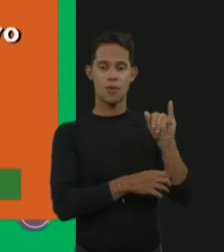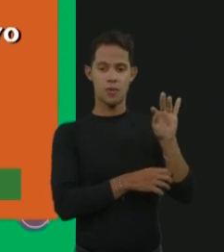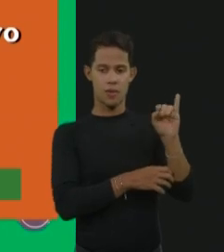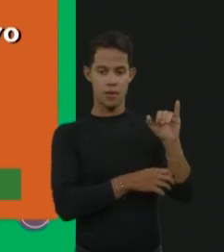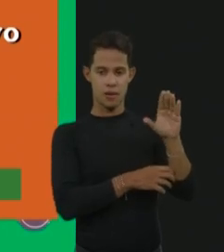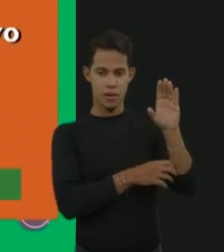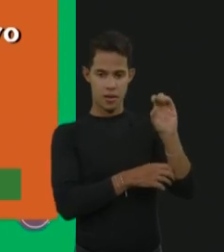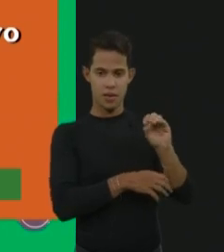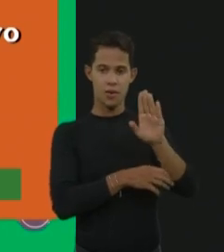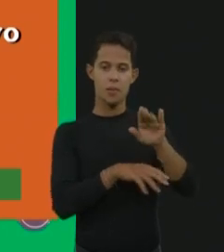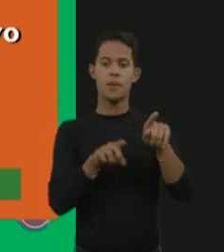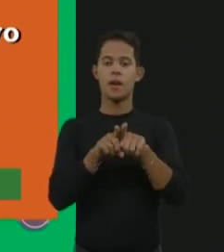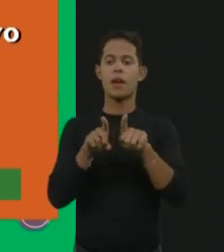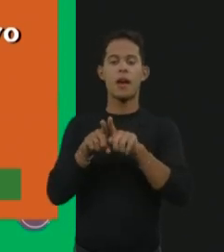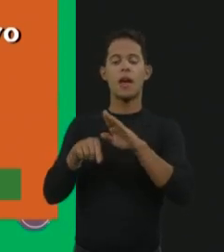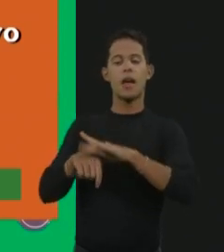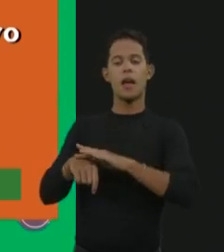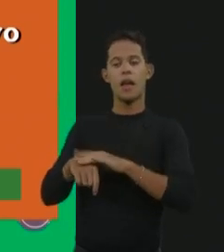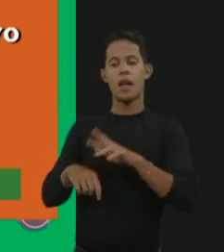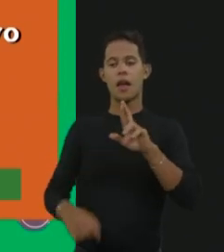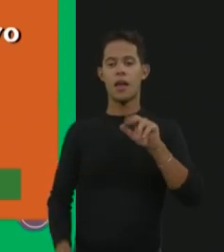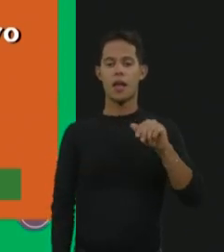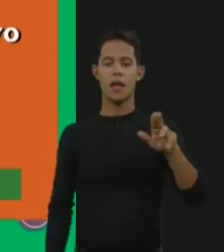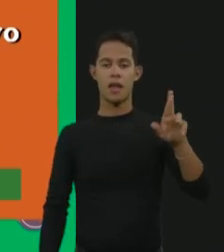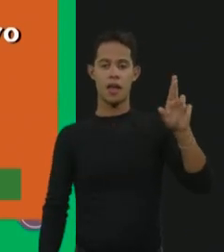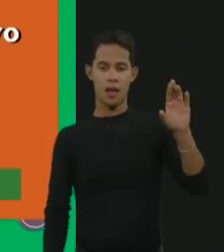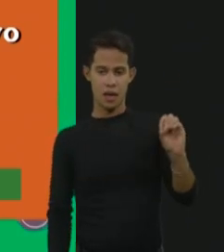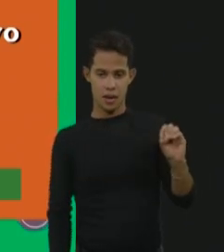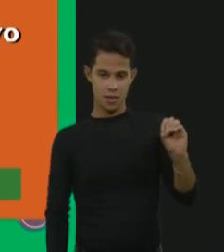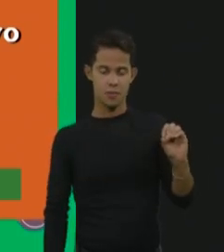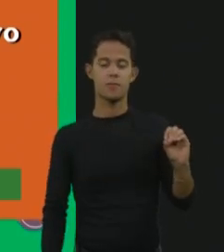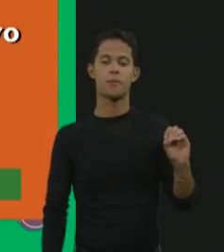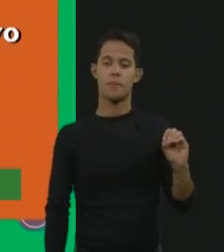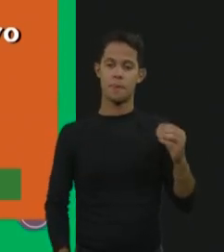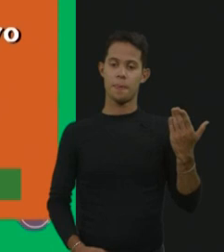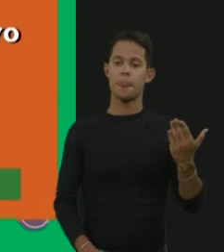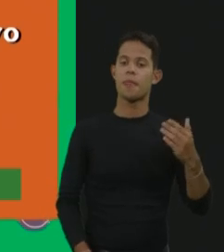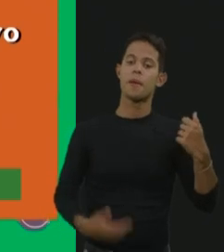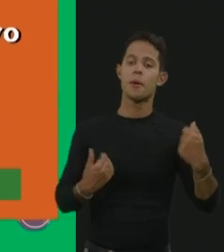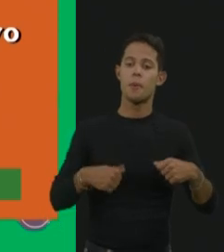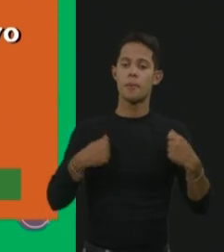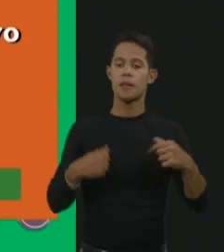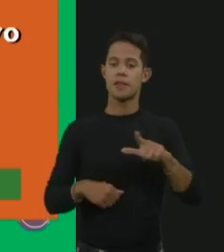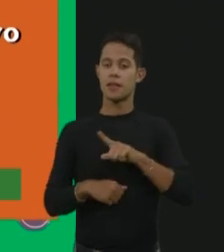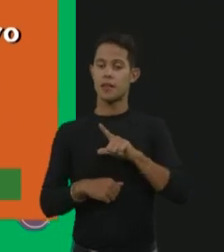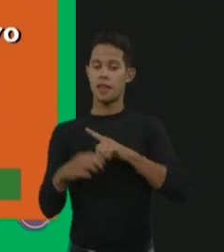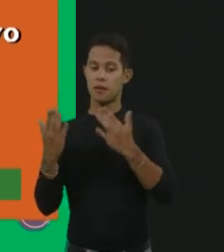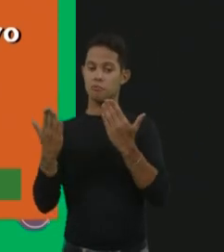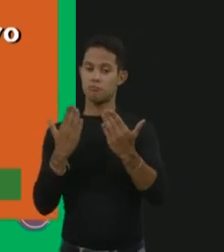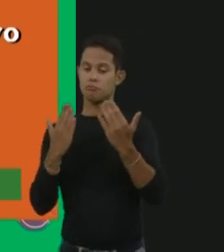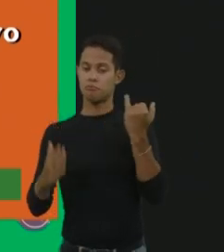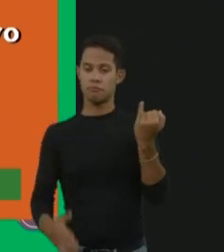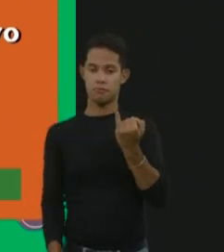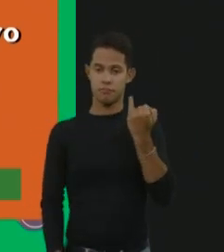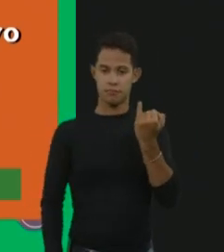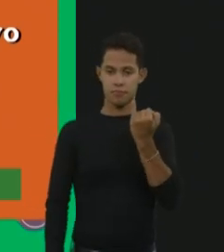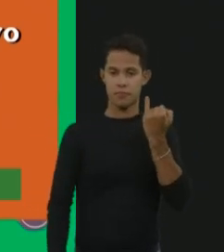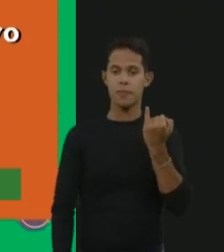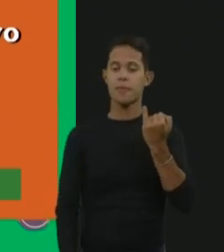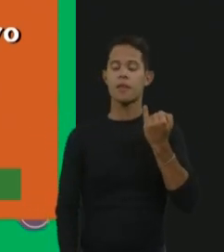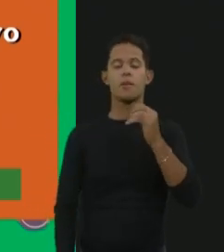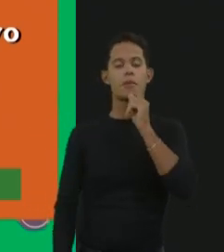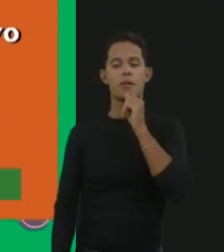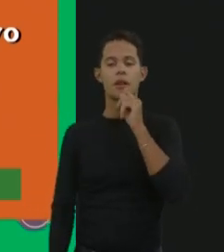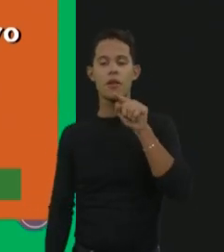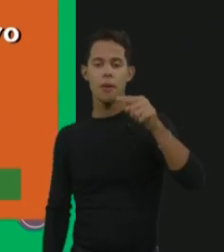raras. Raramente, você vê um diagnóstico acontecer de novo, né? Então, a gente tem que ter um alto grau de suspeita, tá? Quando a gente pensa em